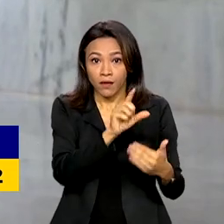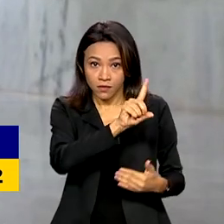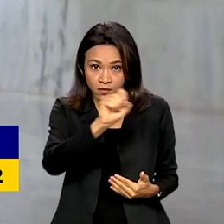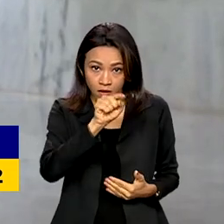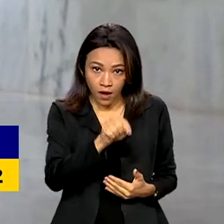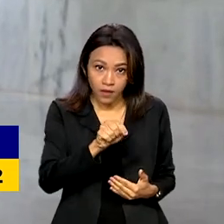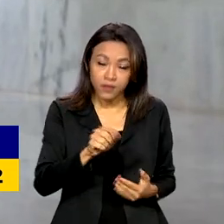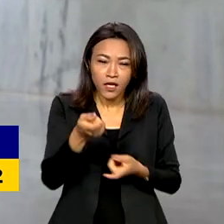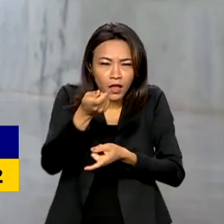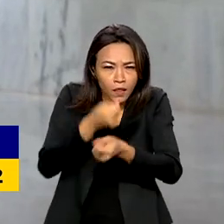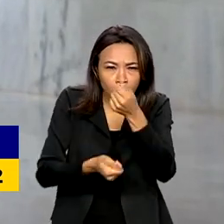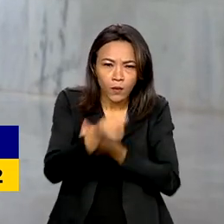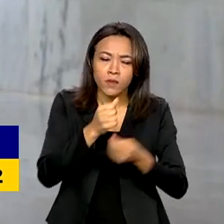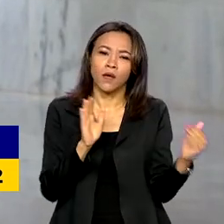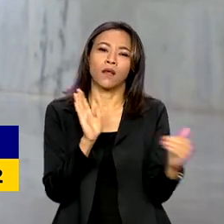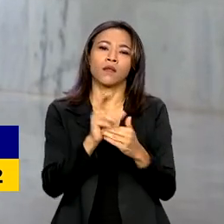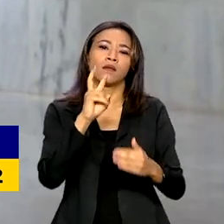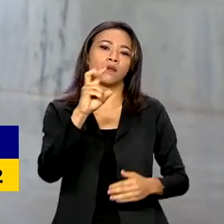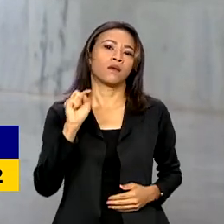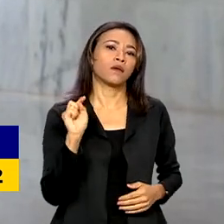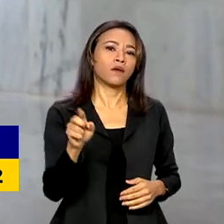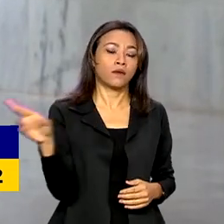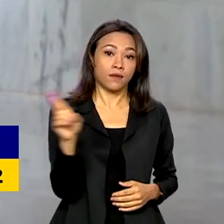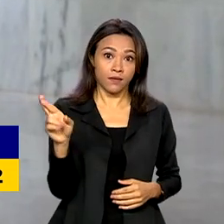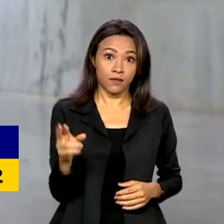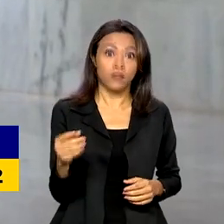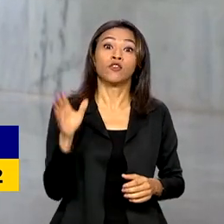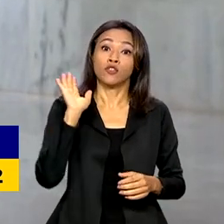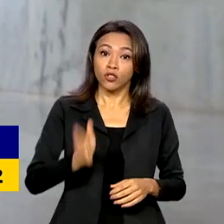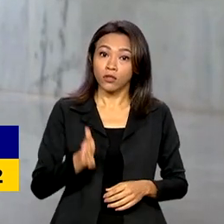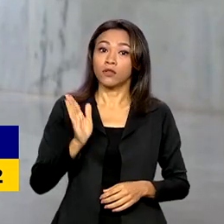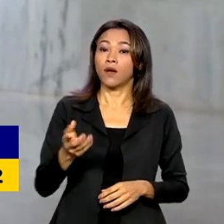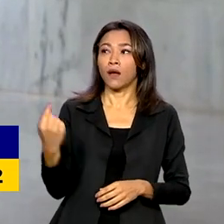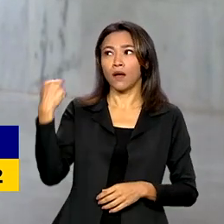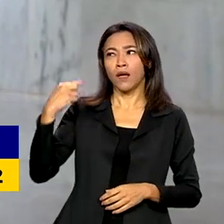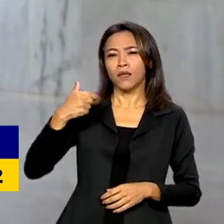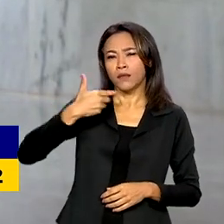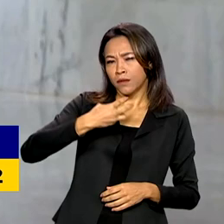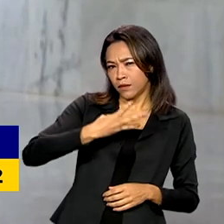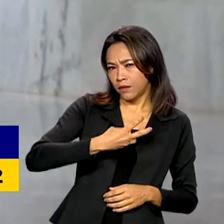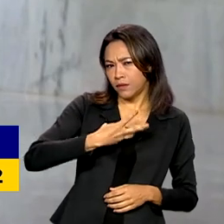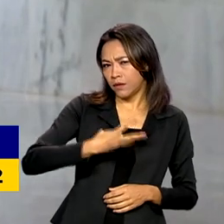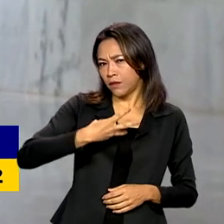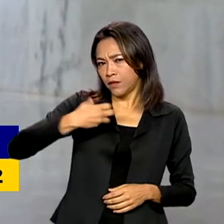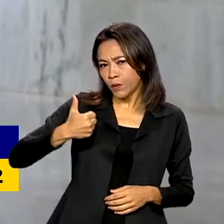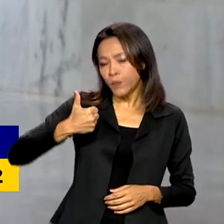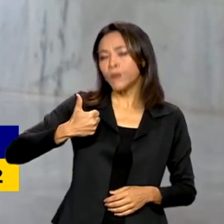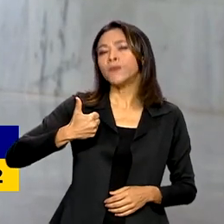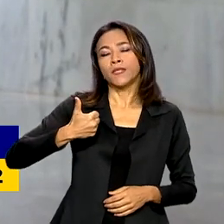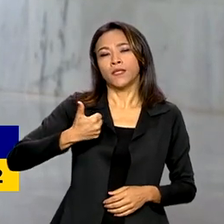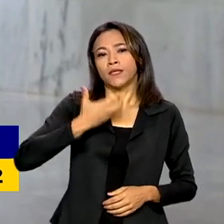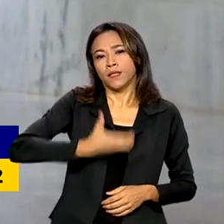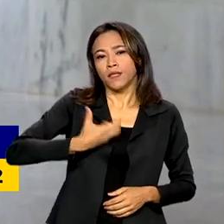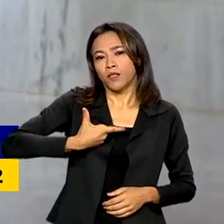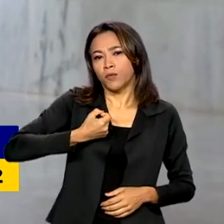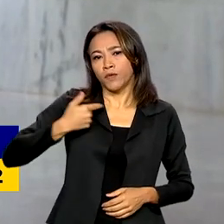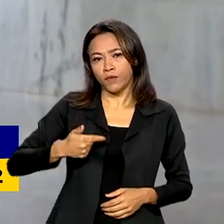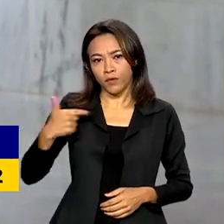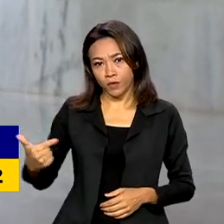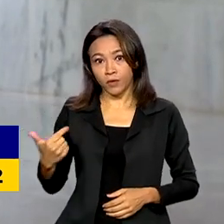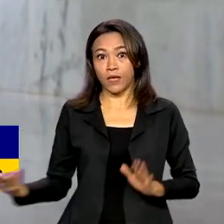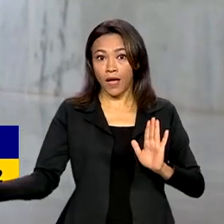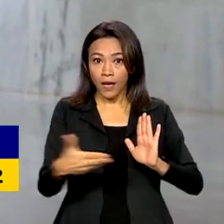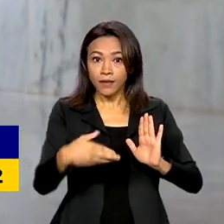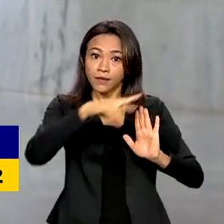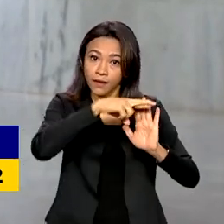débitos de até 5 mil reais, feitos até 31 de dezembro de 2022. A medida provisória que institui o programa